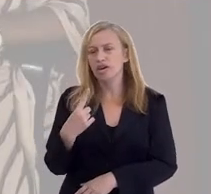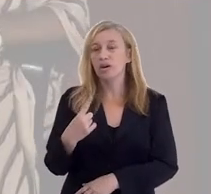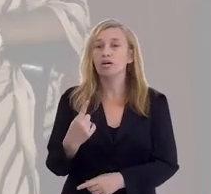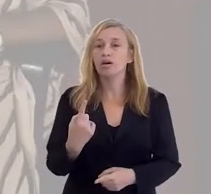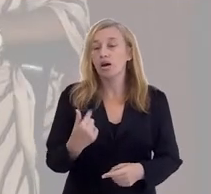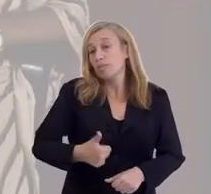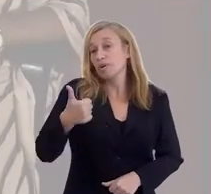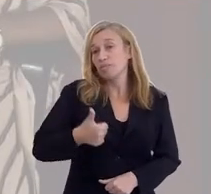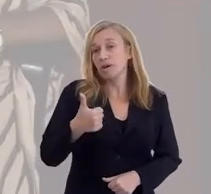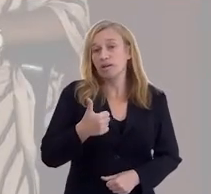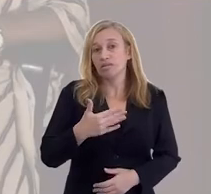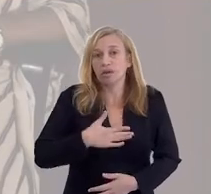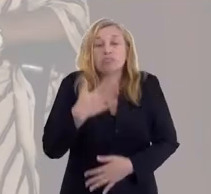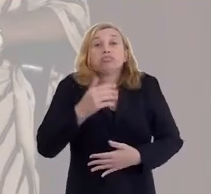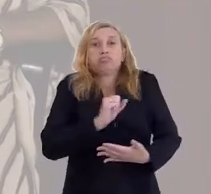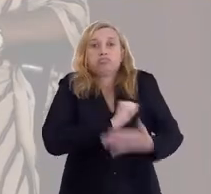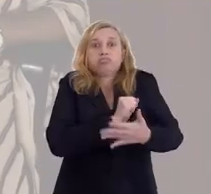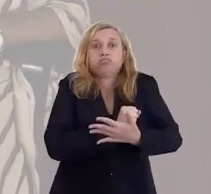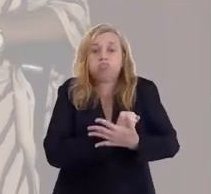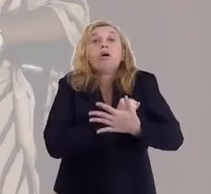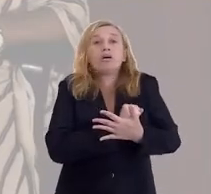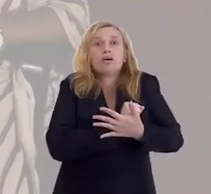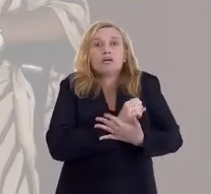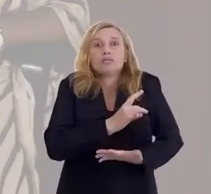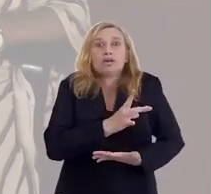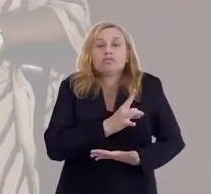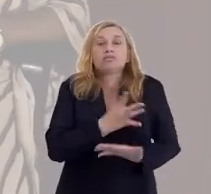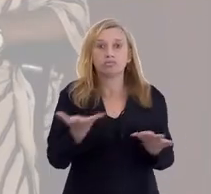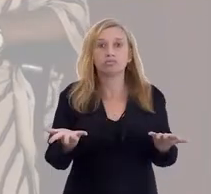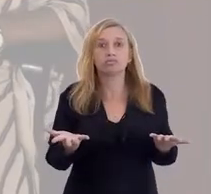a pessoa do coração, porque a pessoa pode ter um medo.